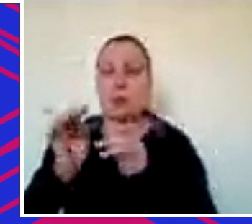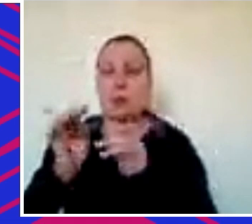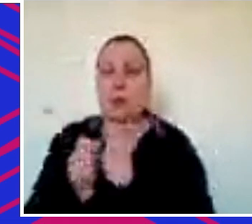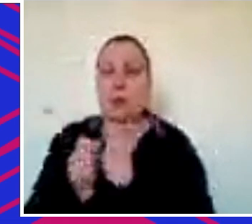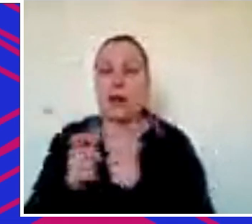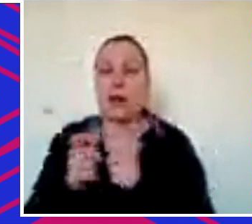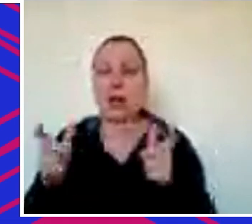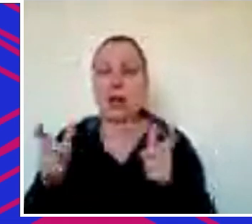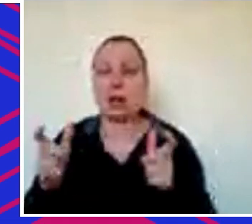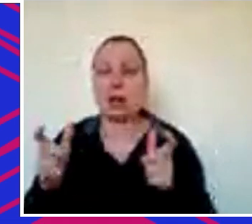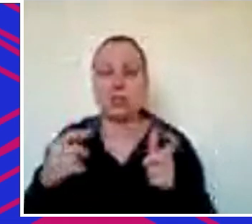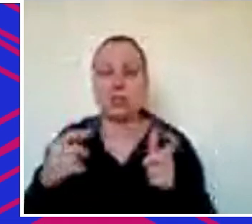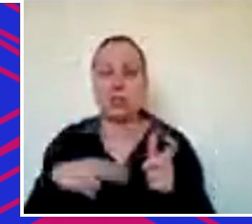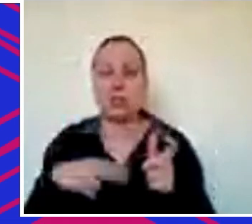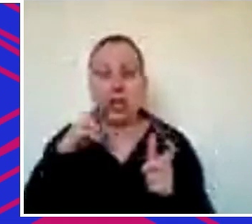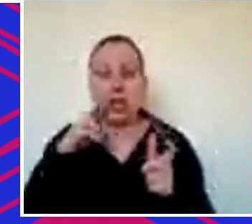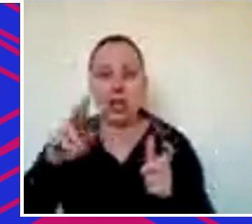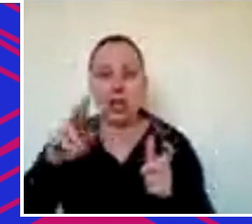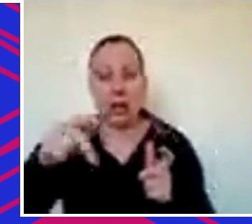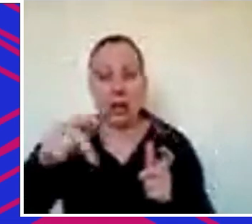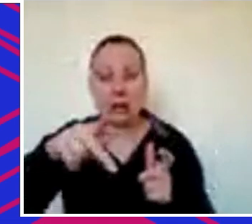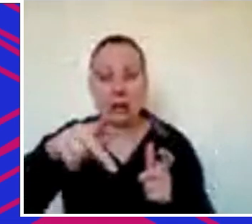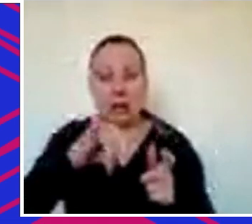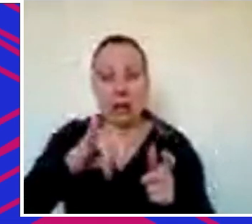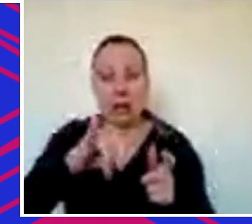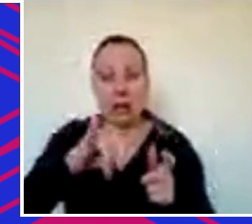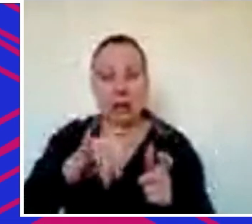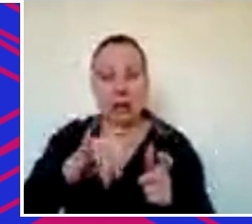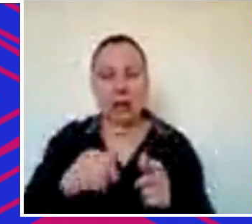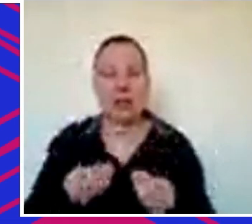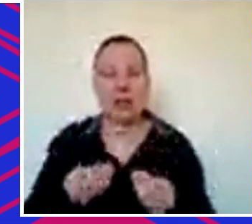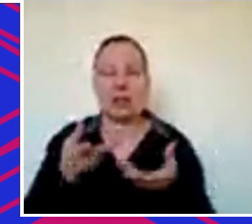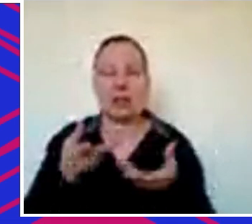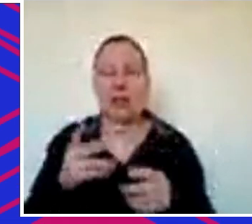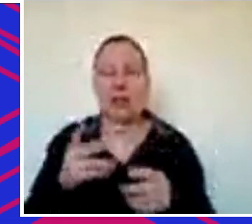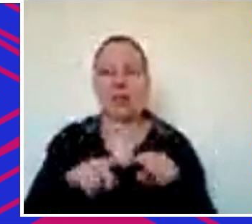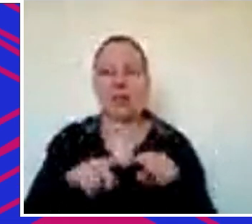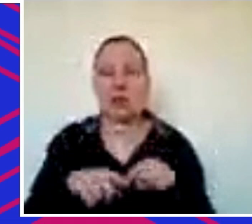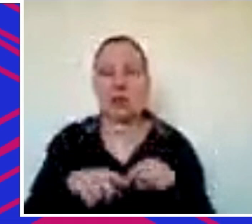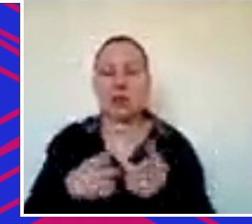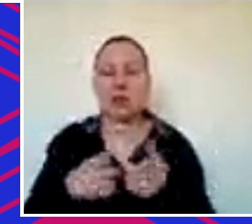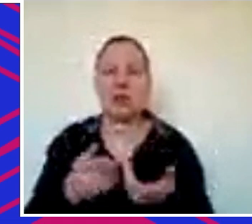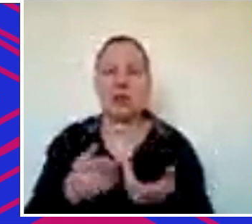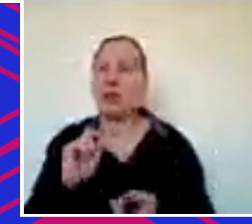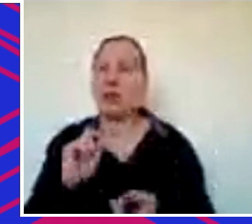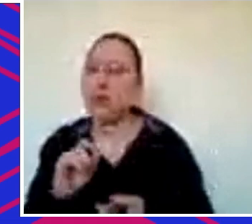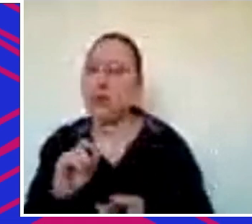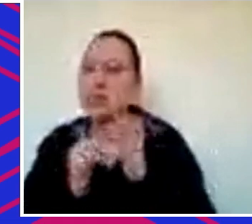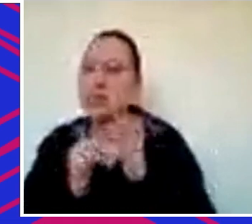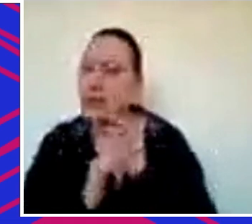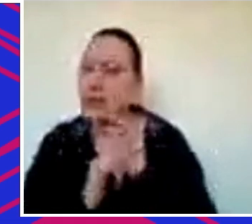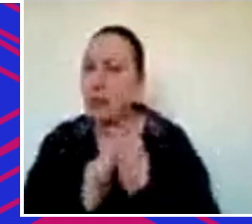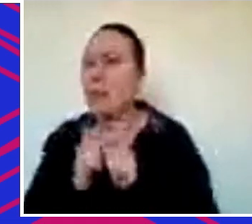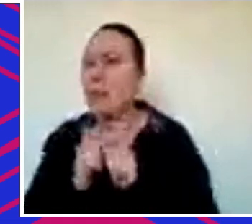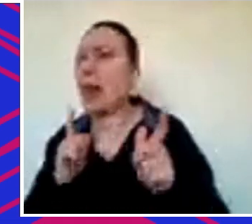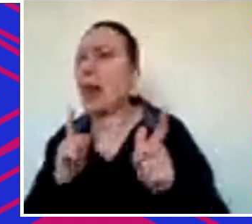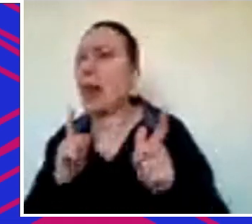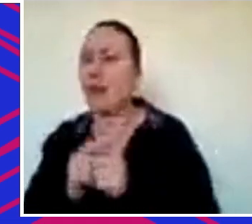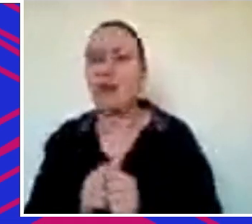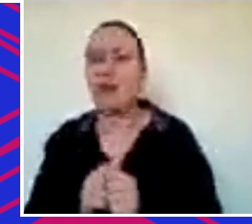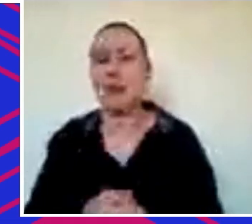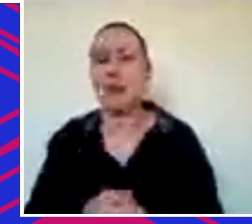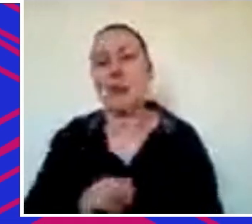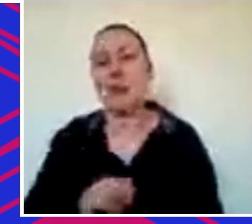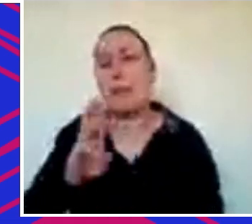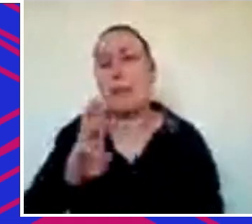via Rappi entregando produto na casa dele e ah o é isso é uma startup altíssimo crescimento levantou um milhão de